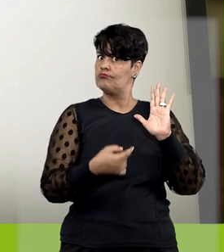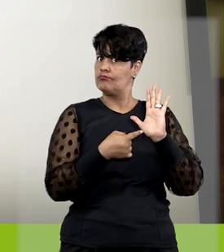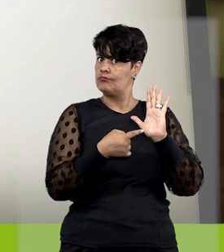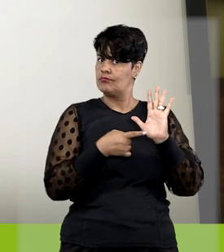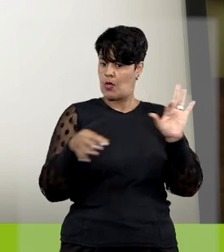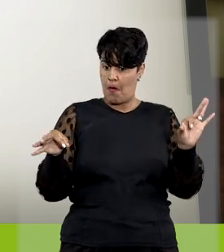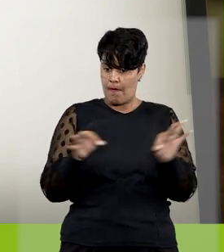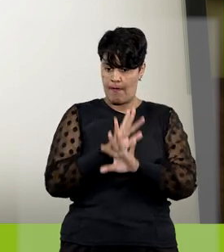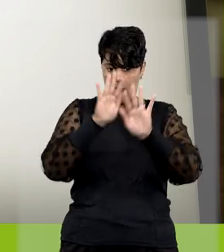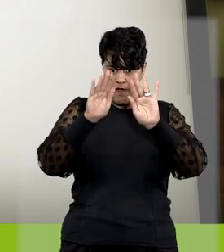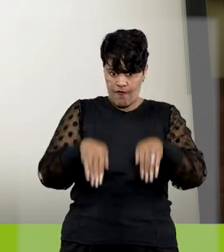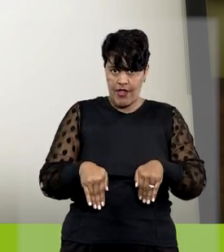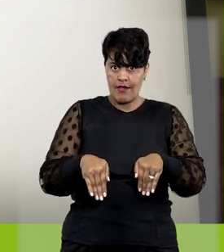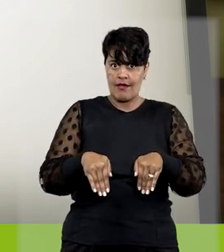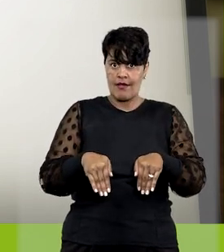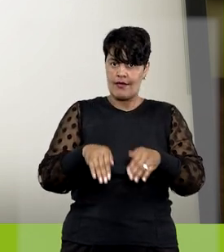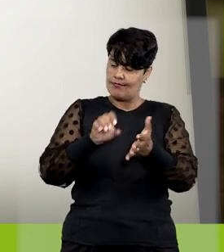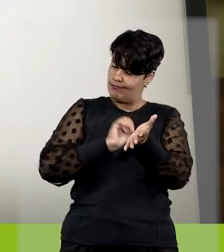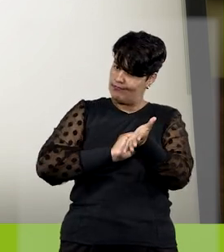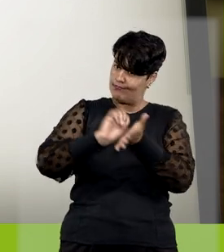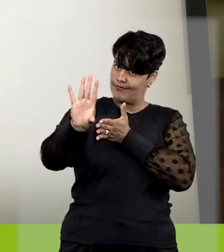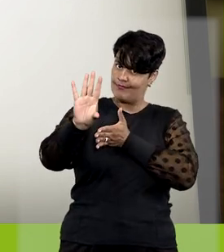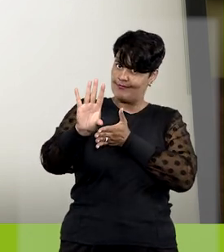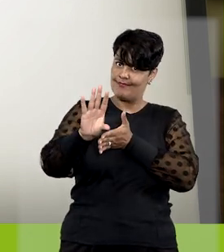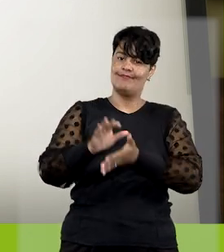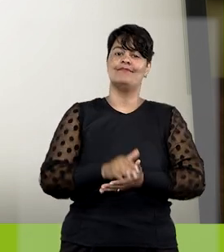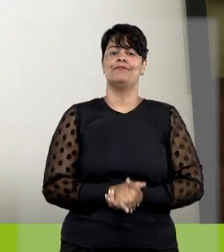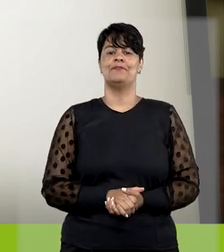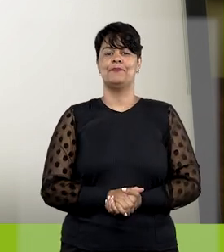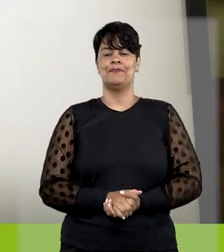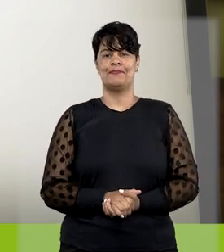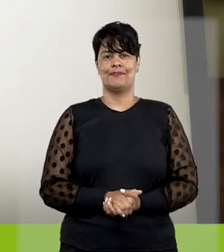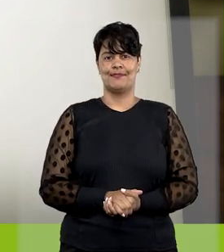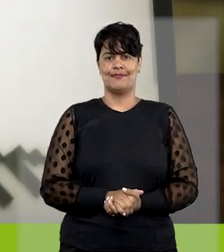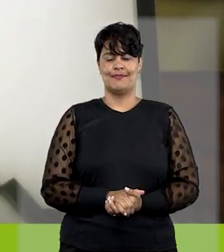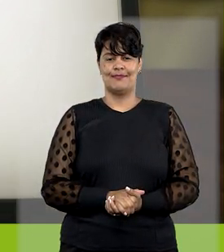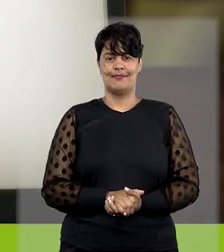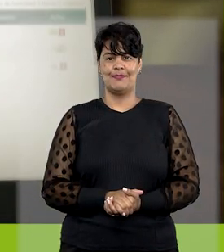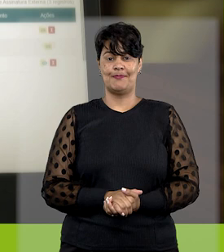correspondente, concluir o preenchimento dos campos e clicar aqui.